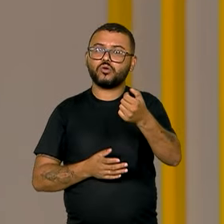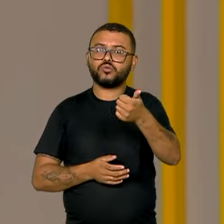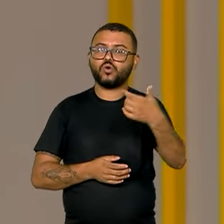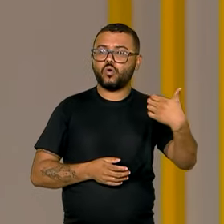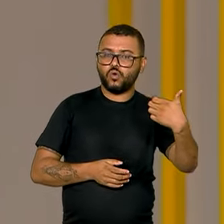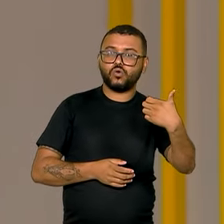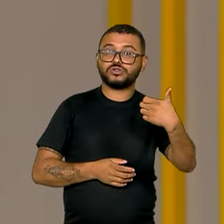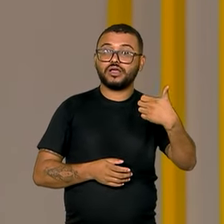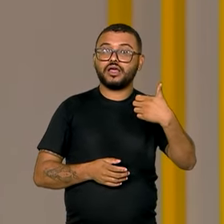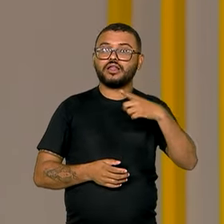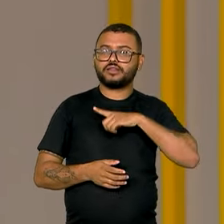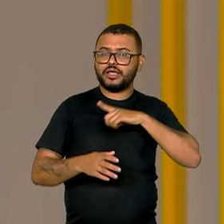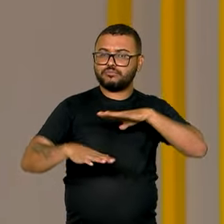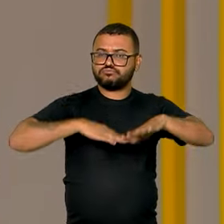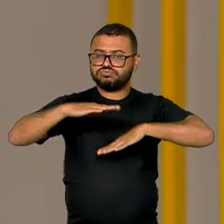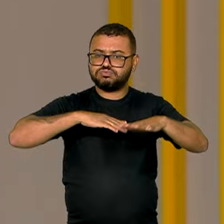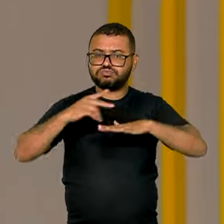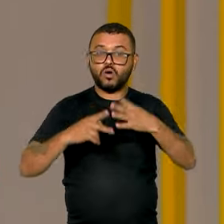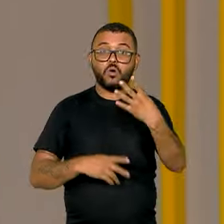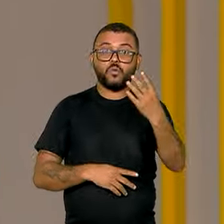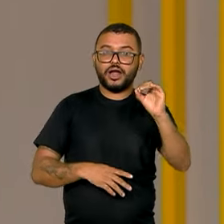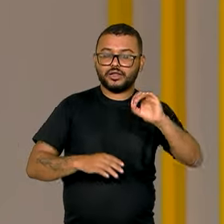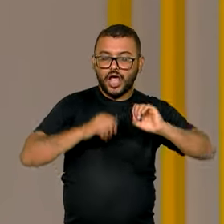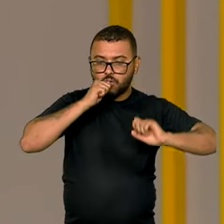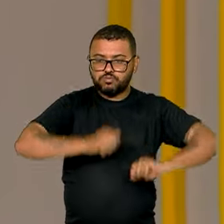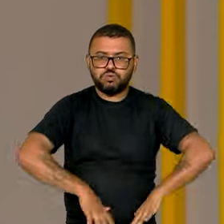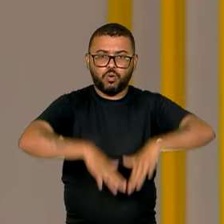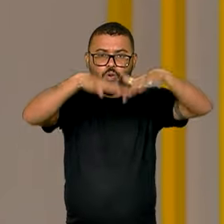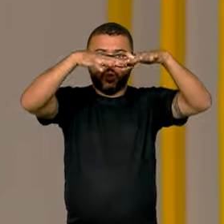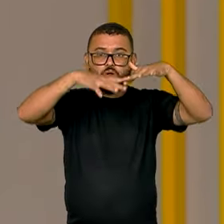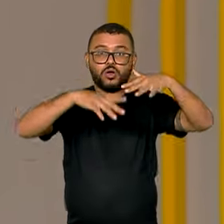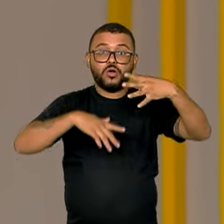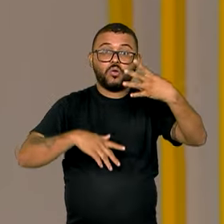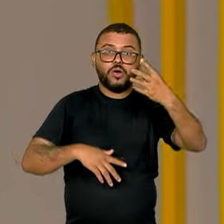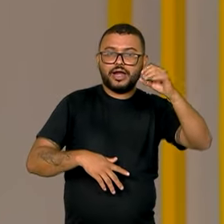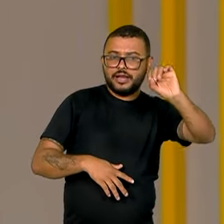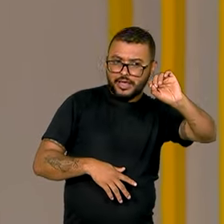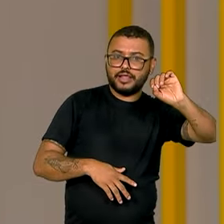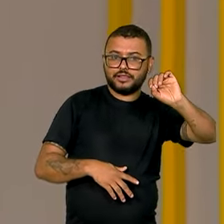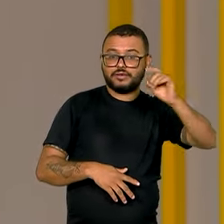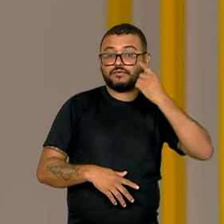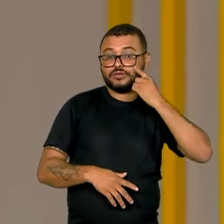quando um terremoto gerou ondas de 40 metros de altura que devastaram cidades costeiras.